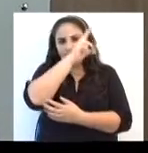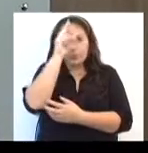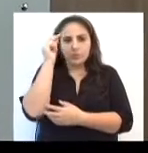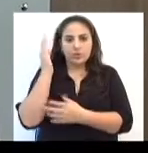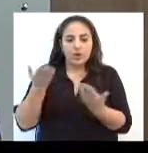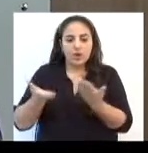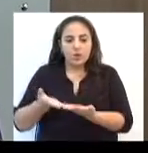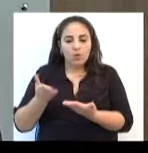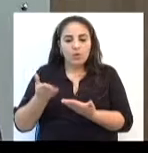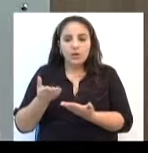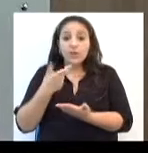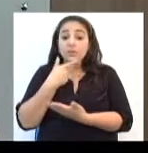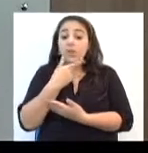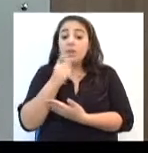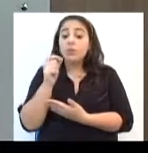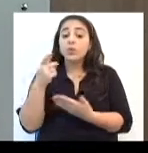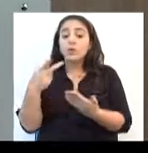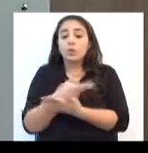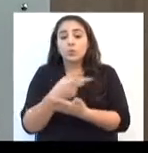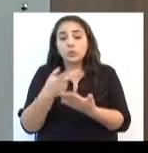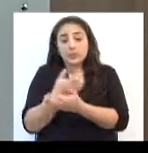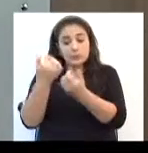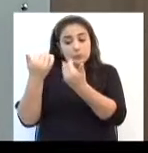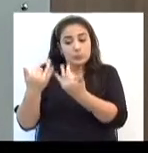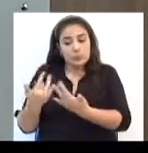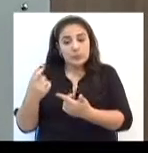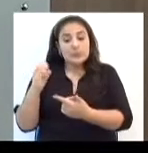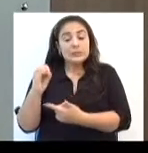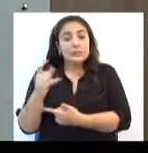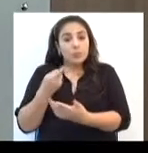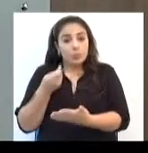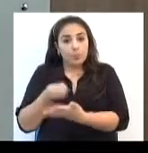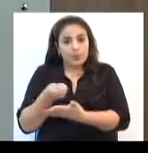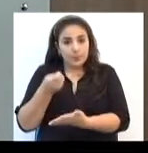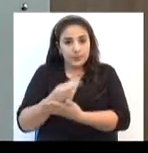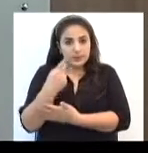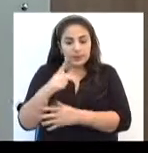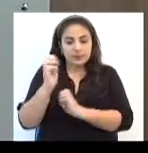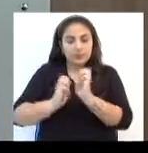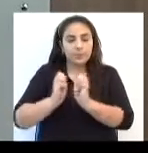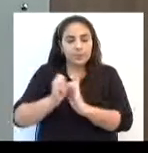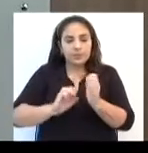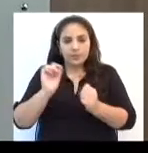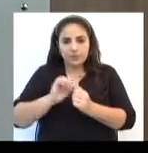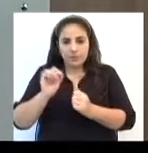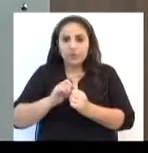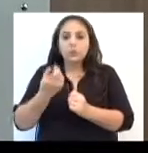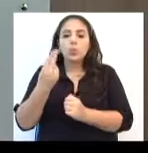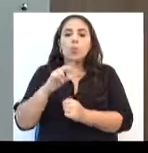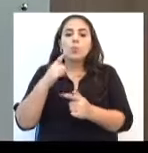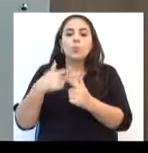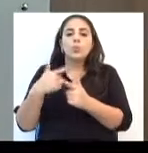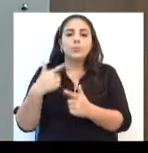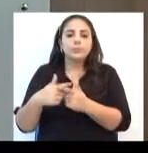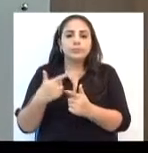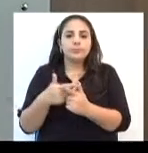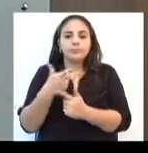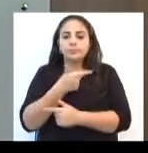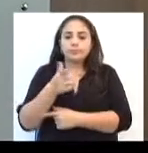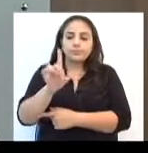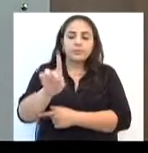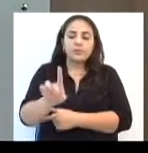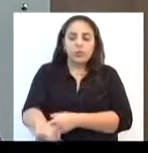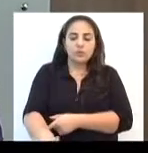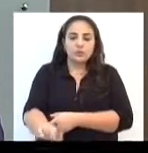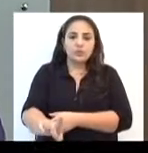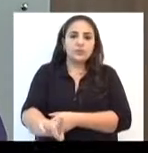prefeitura agora nos passe o que está acontecendo, se realmente o pagamento dessas empresas está sendo feito e por que essas empresas não estão dando